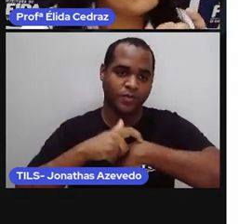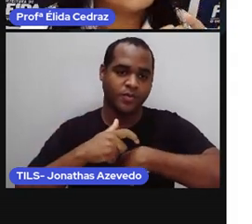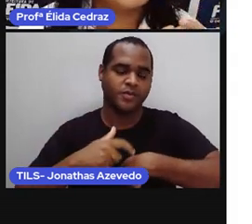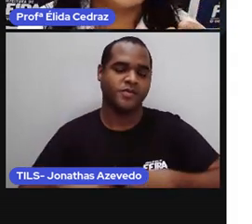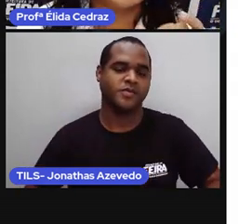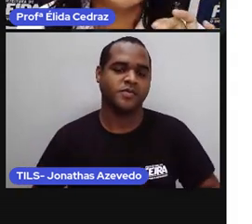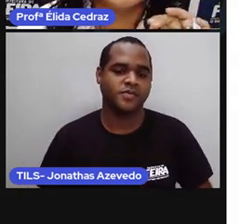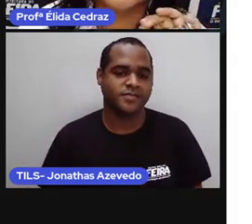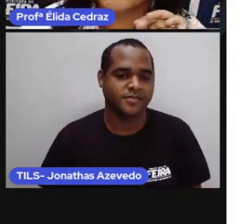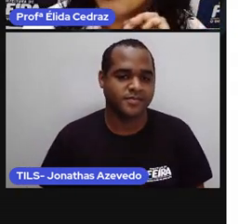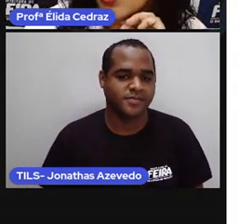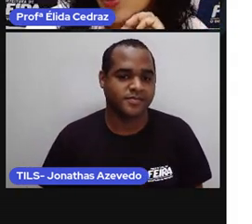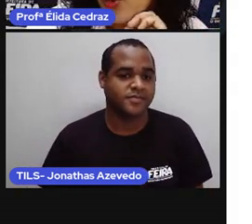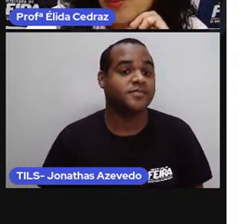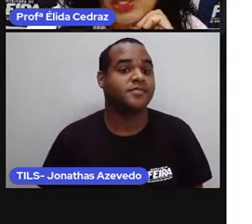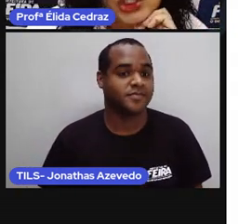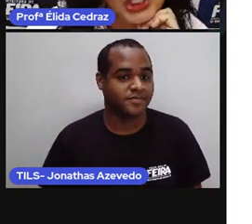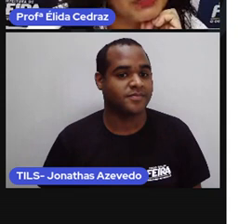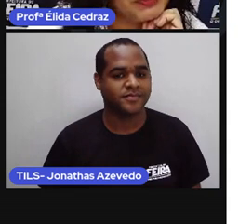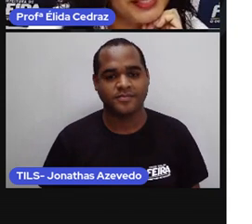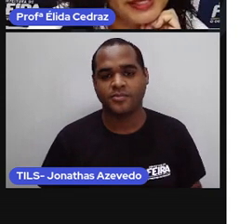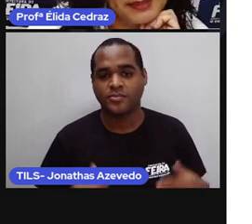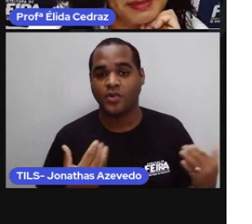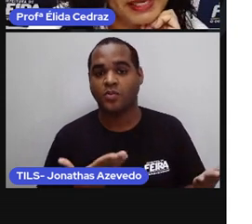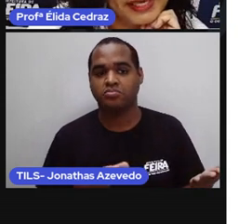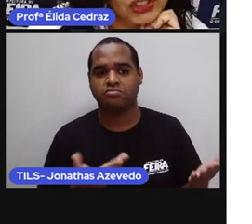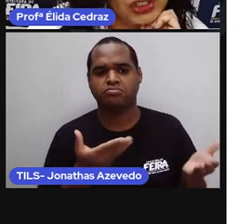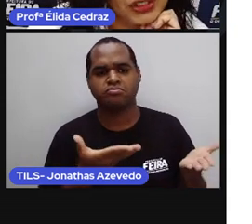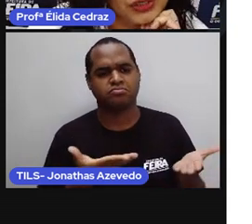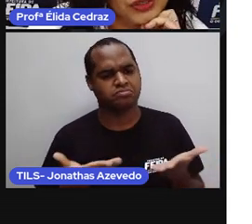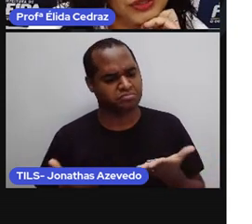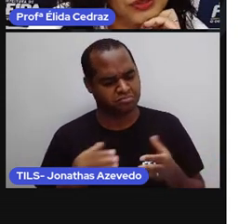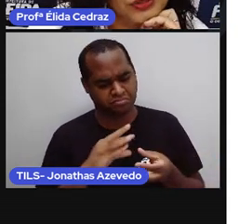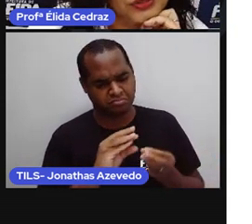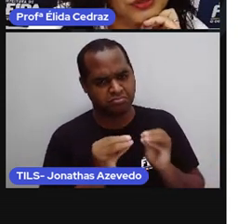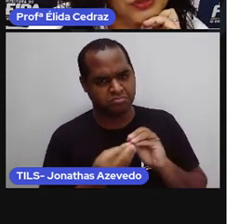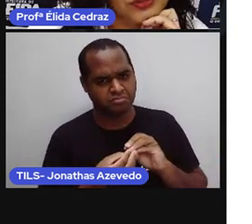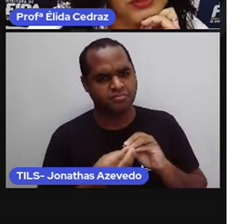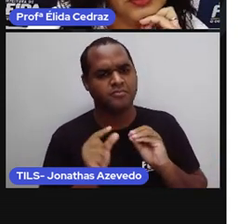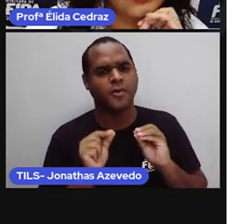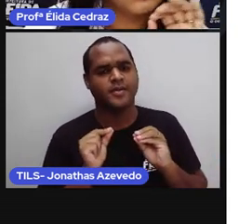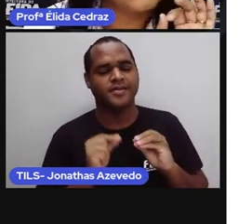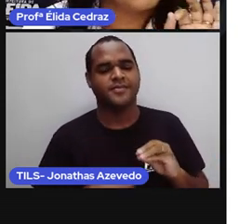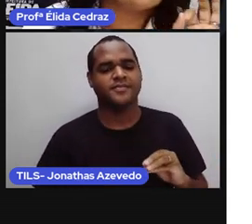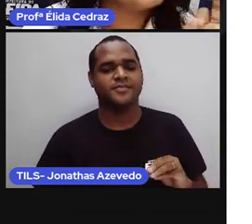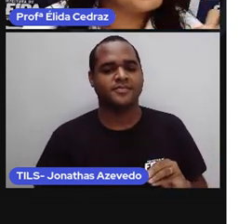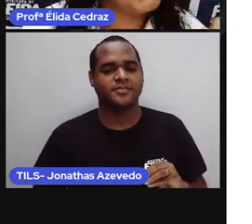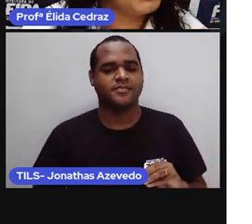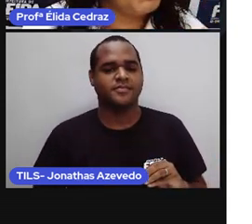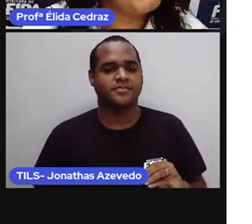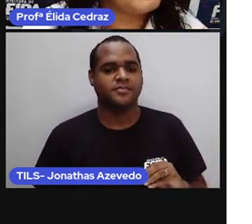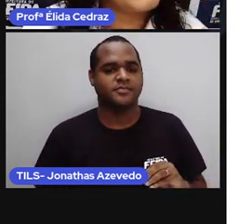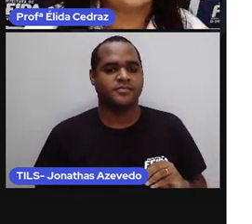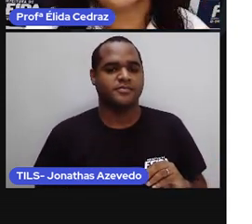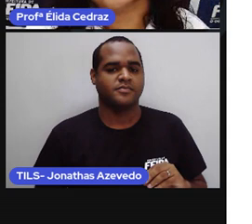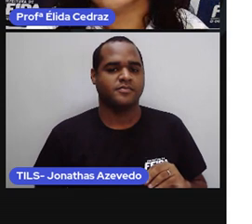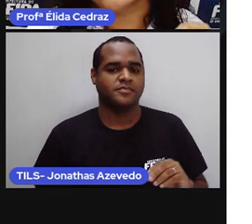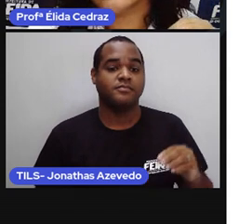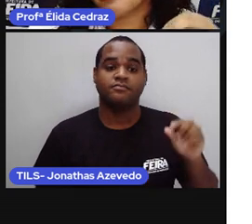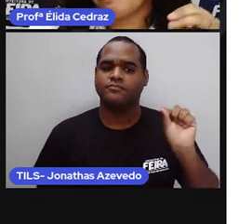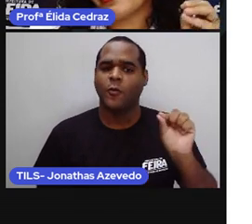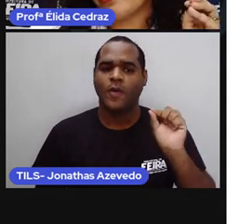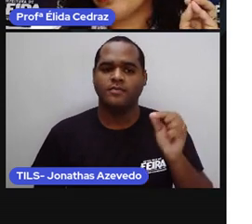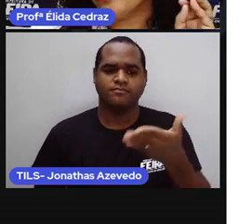qual é o motivo desse bilhete o motivo do bilhete